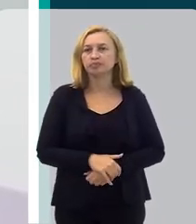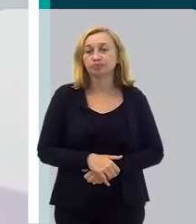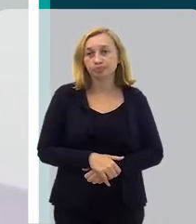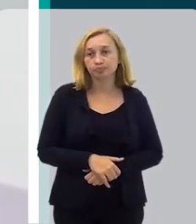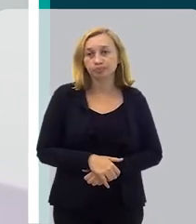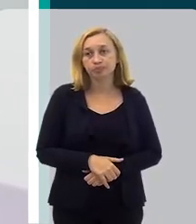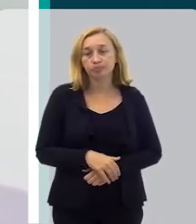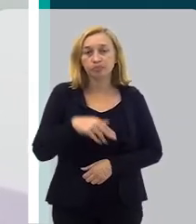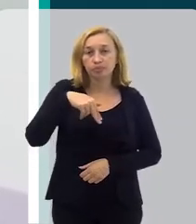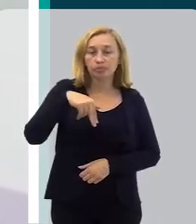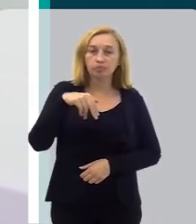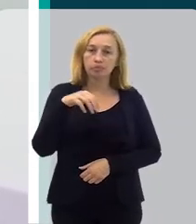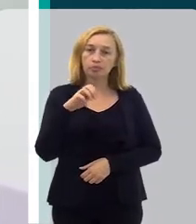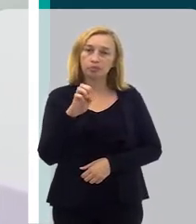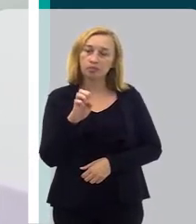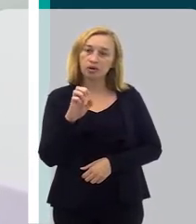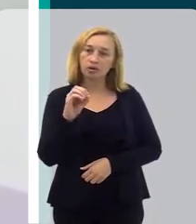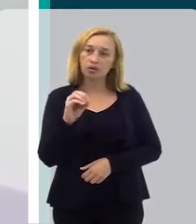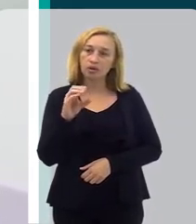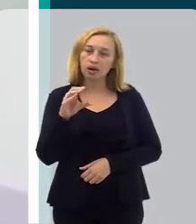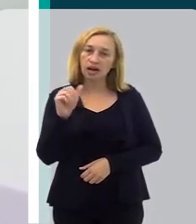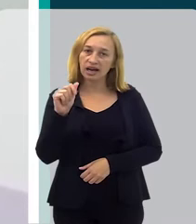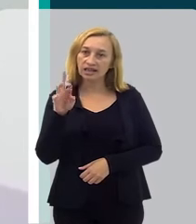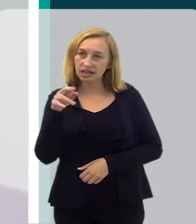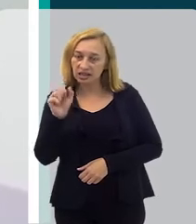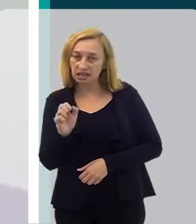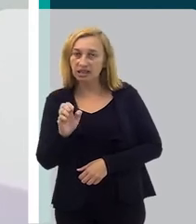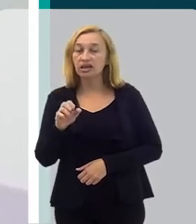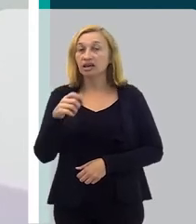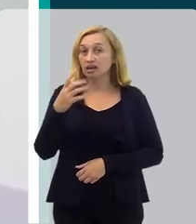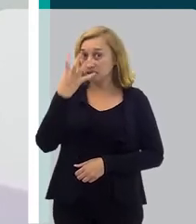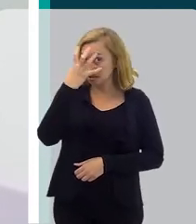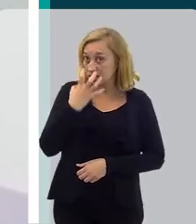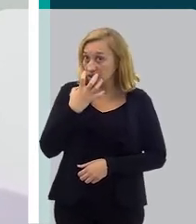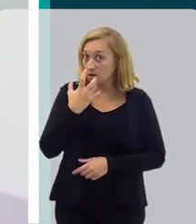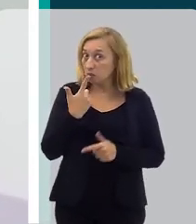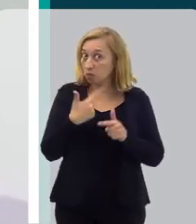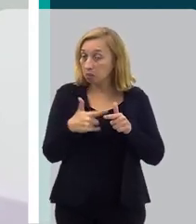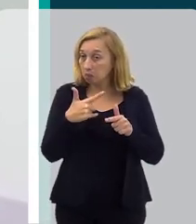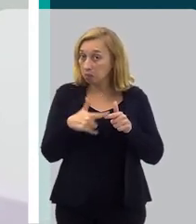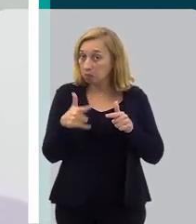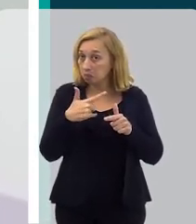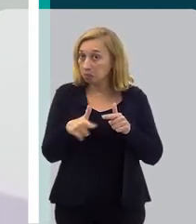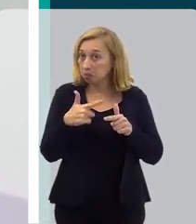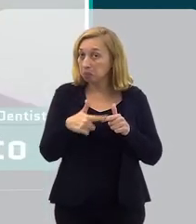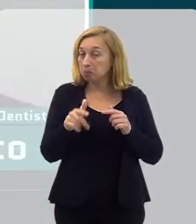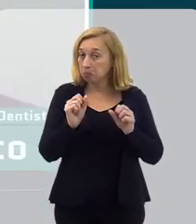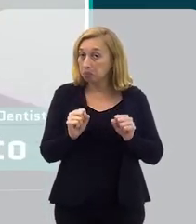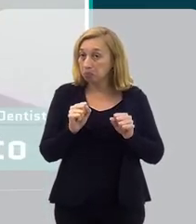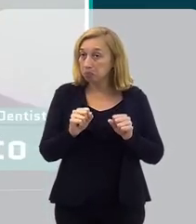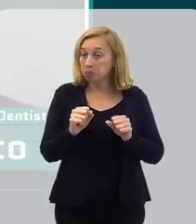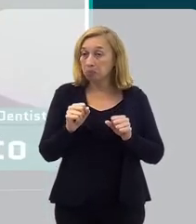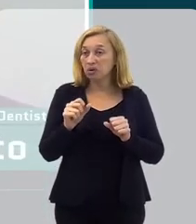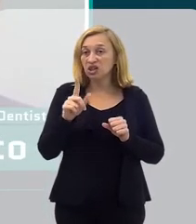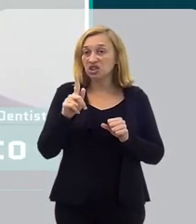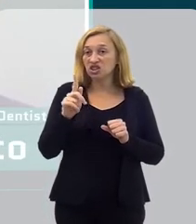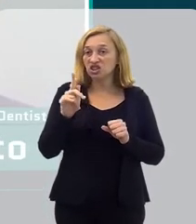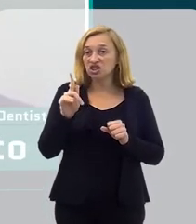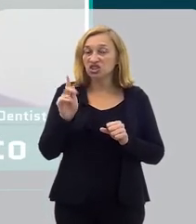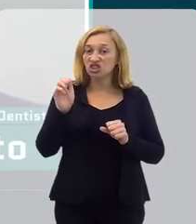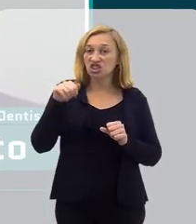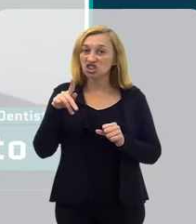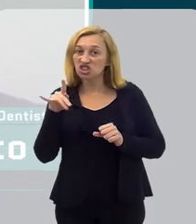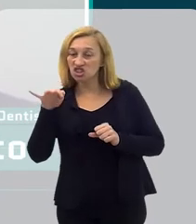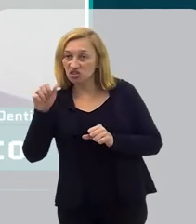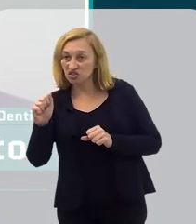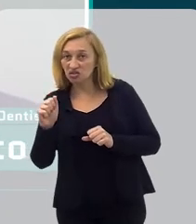uma miocardite, que é uma coisa muito grave, pelo problema que você possa ter na sua gengiva,